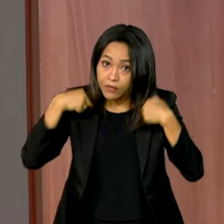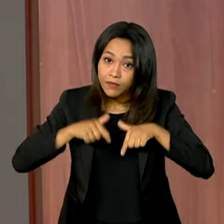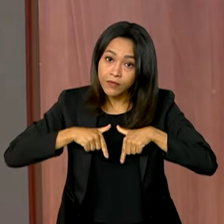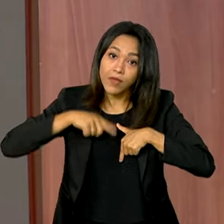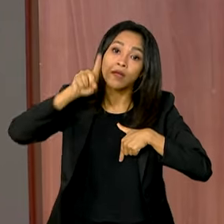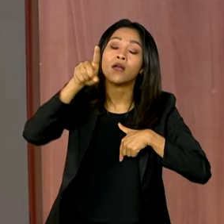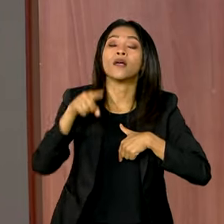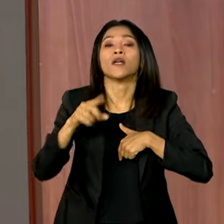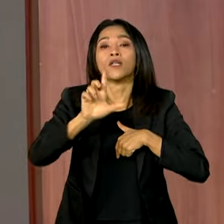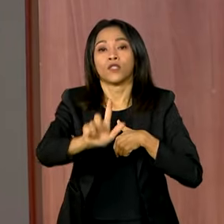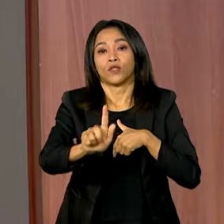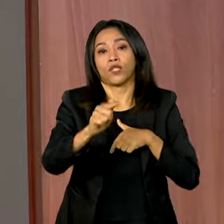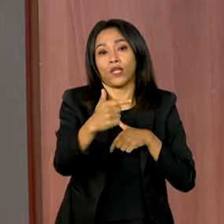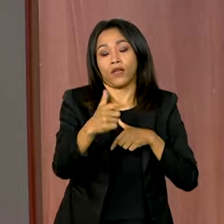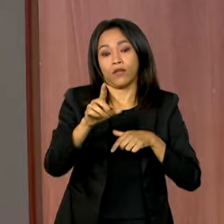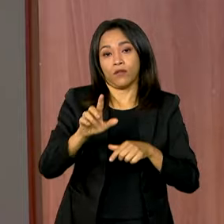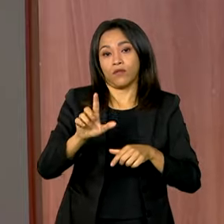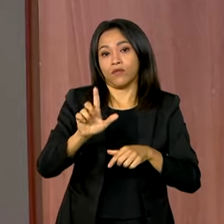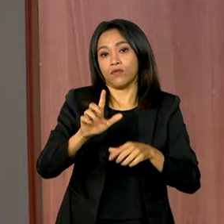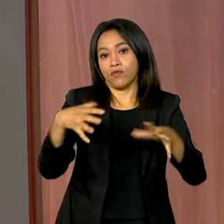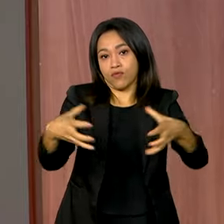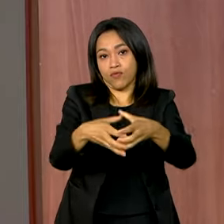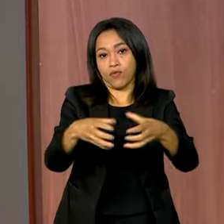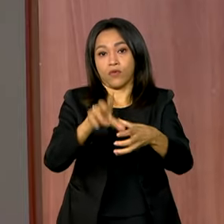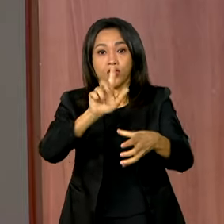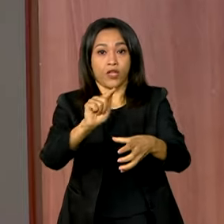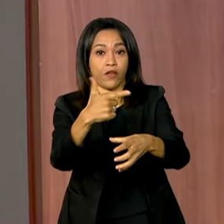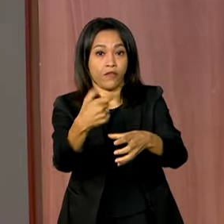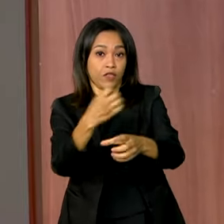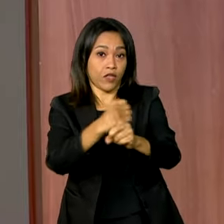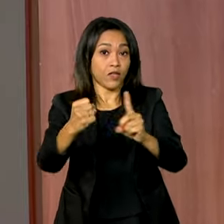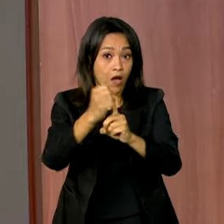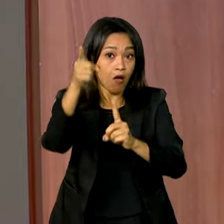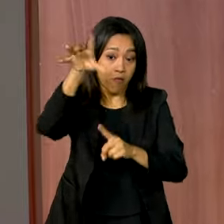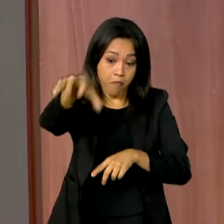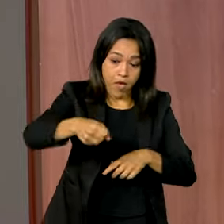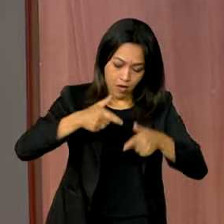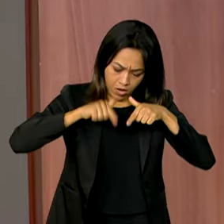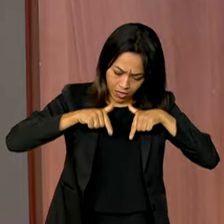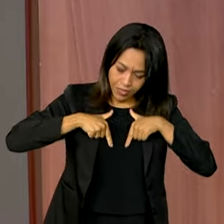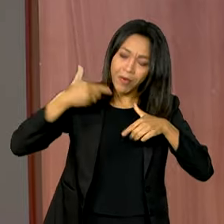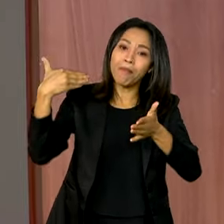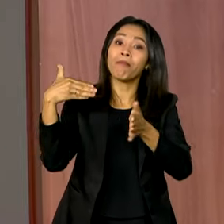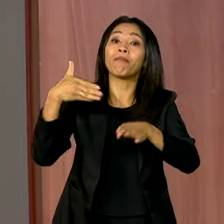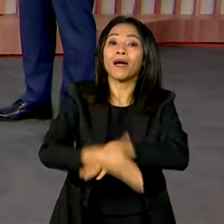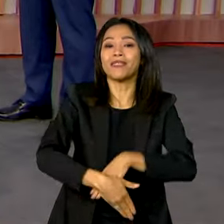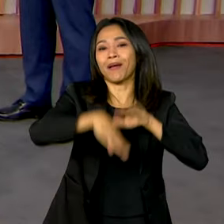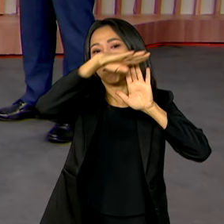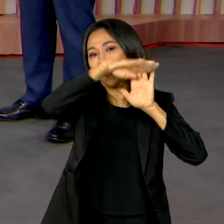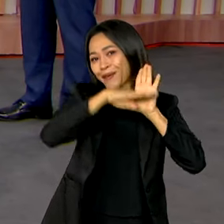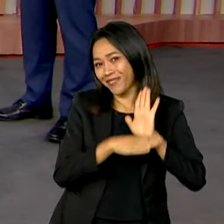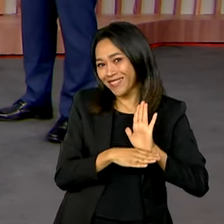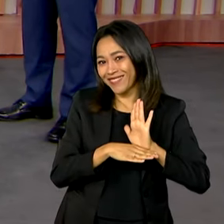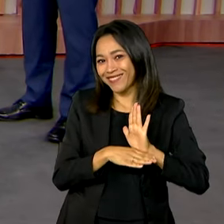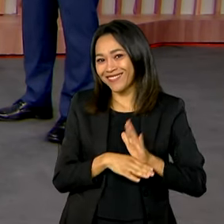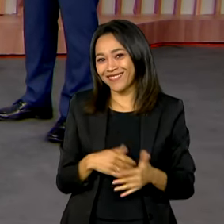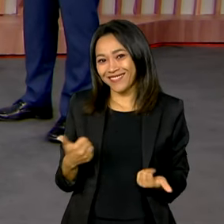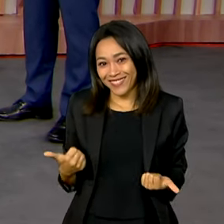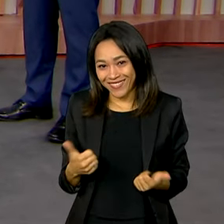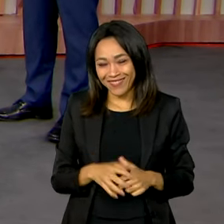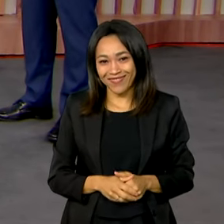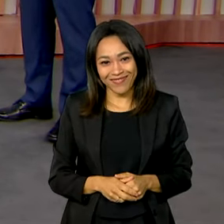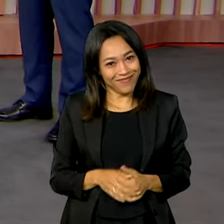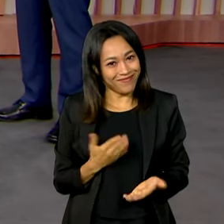G20 social. Você chegou, já está inscrito. Vai lá, pega seu crachá e vai participar de toda essa programação. Então, é isso. É imperdível, né?